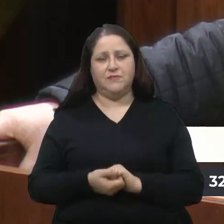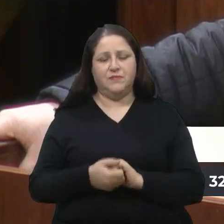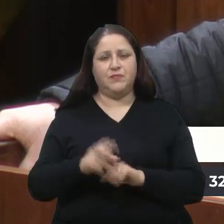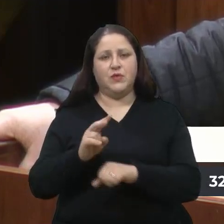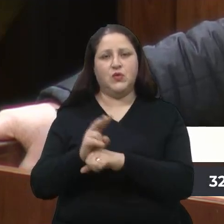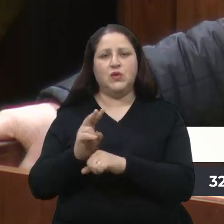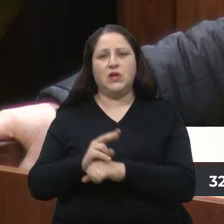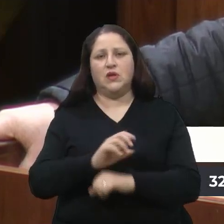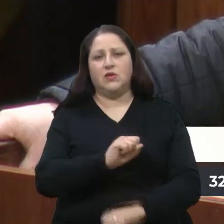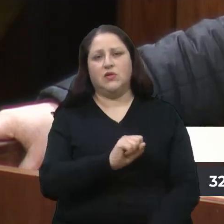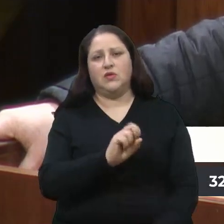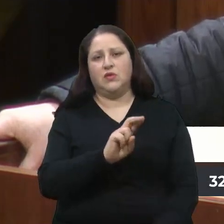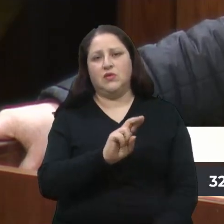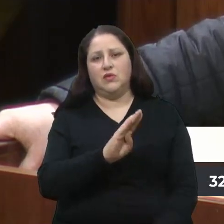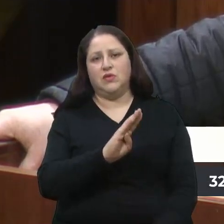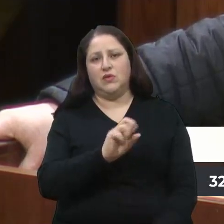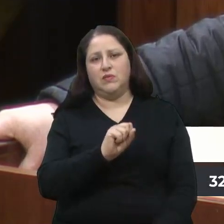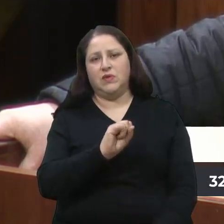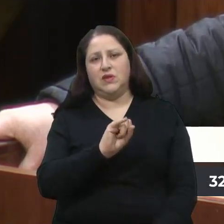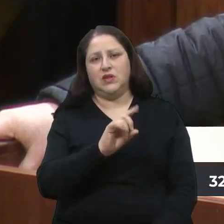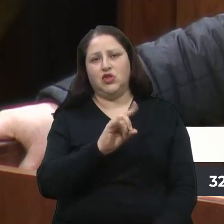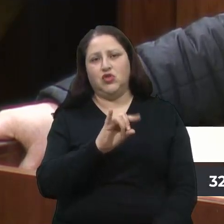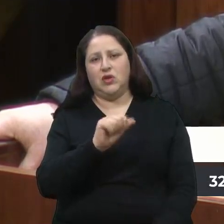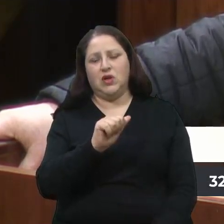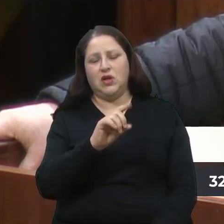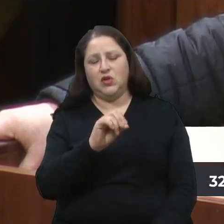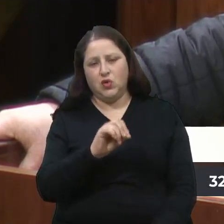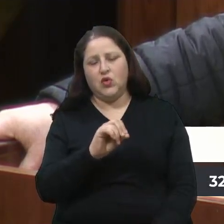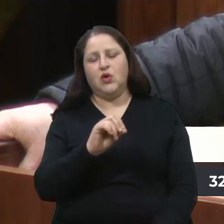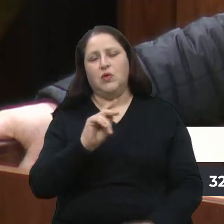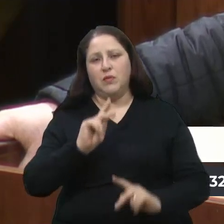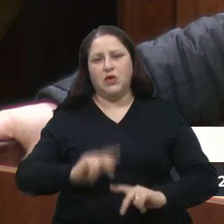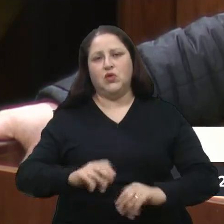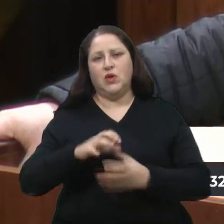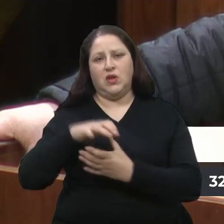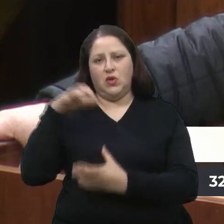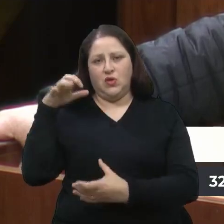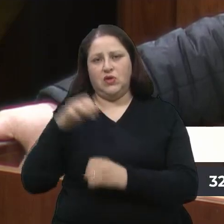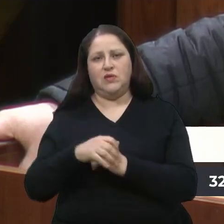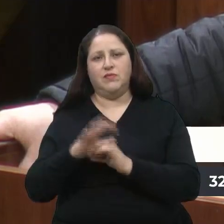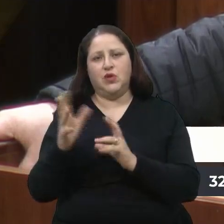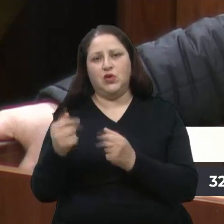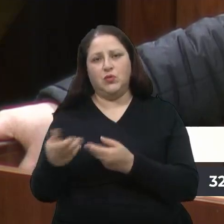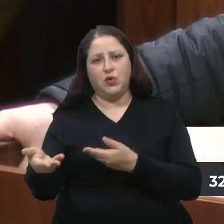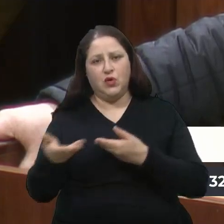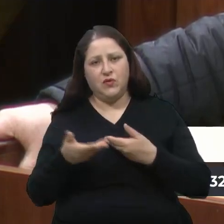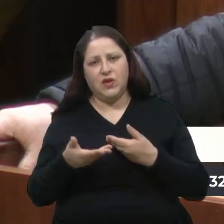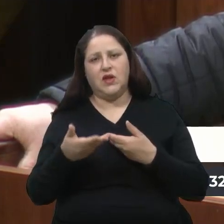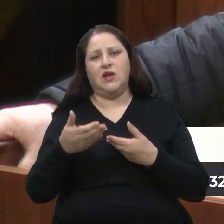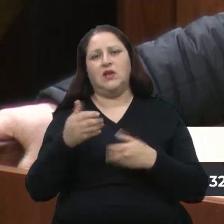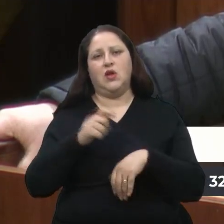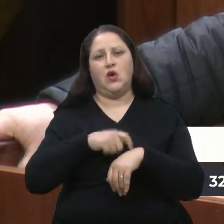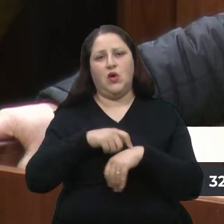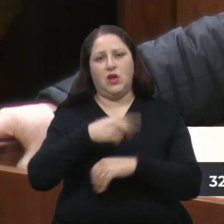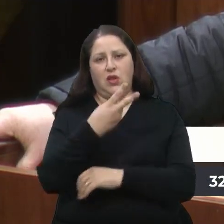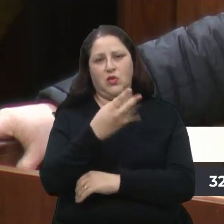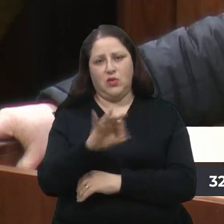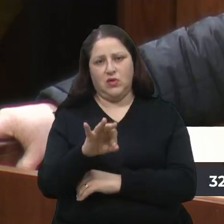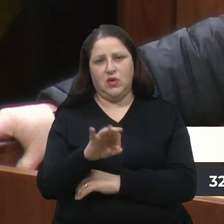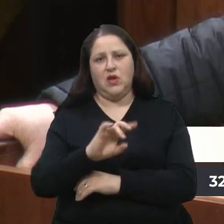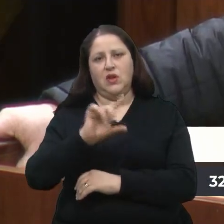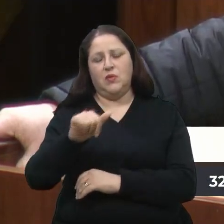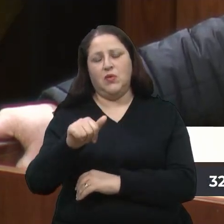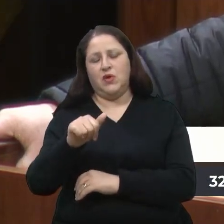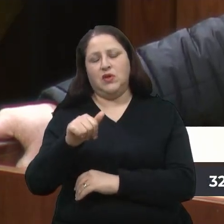subsidiado do idoso. Então, é audiência pública que todos estão convidados para participar às duas horas da tarde, para depois não surgir